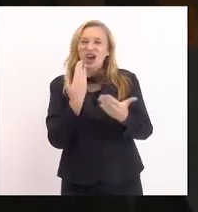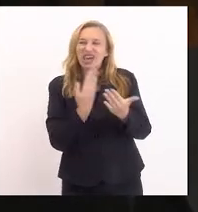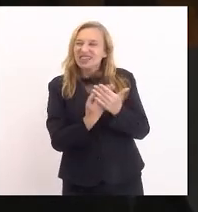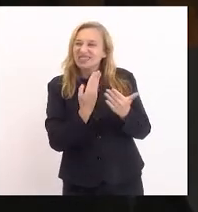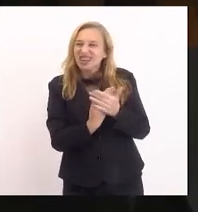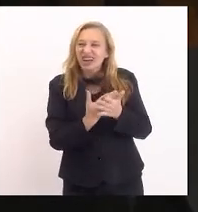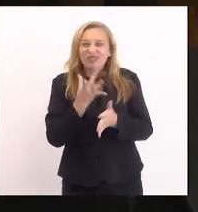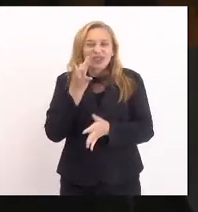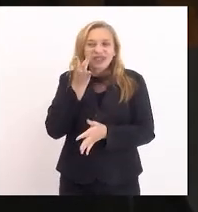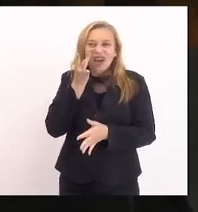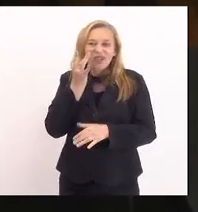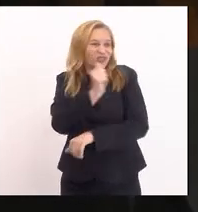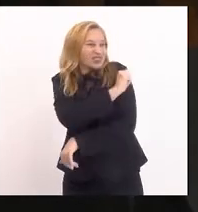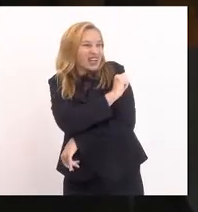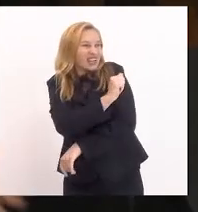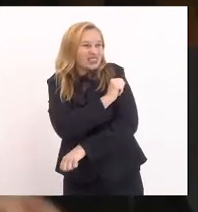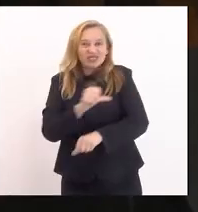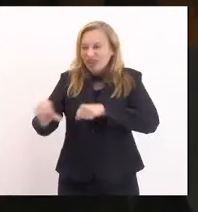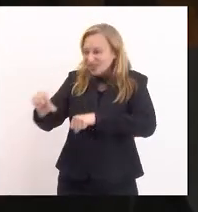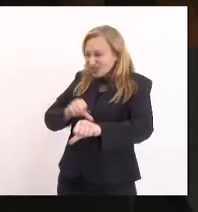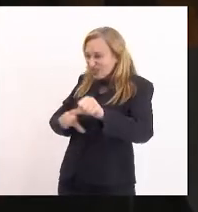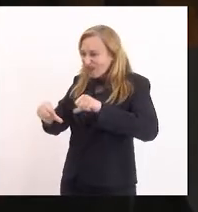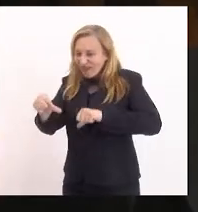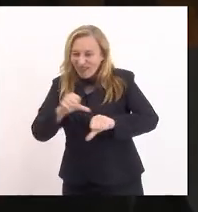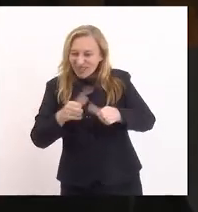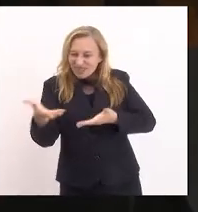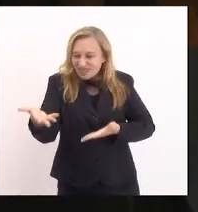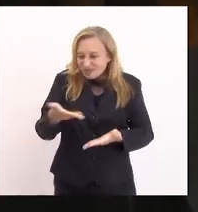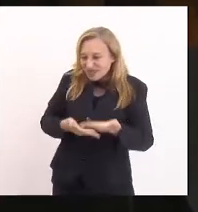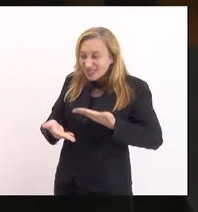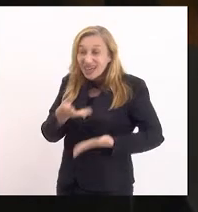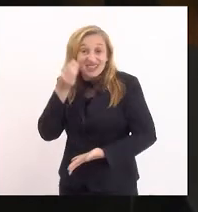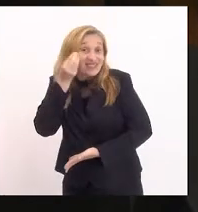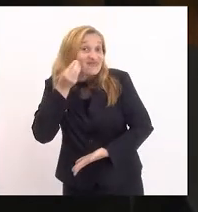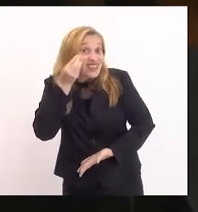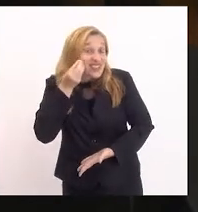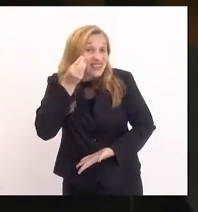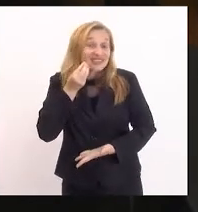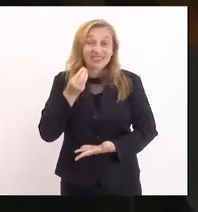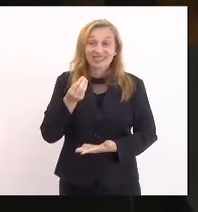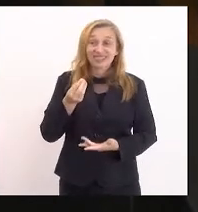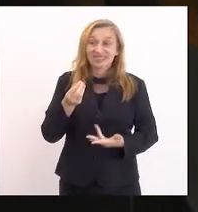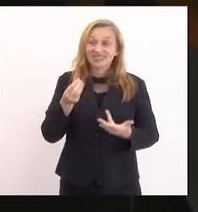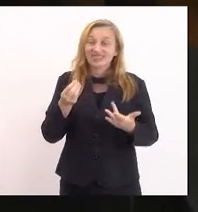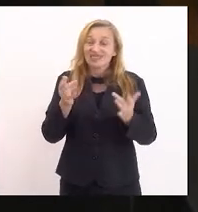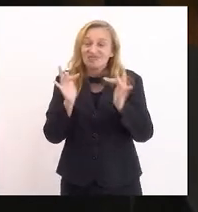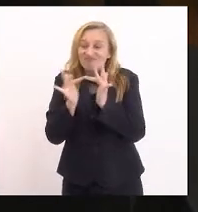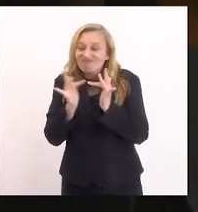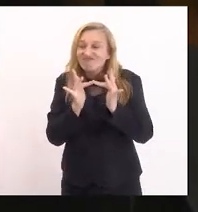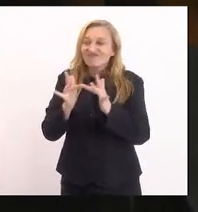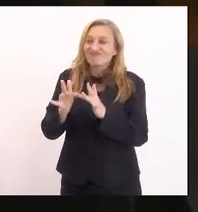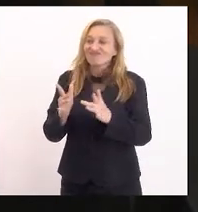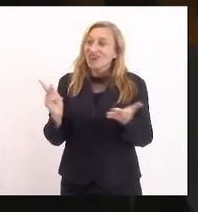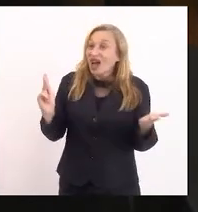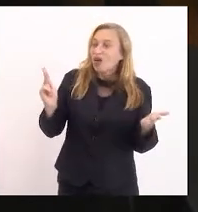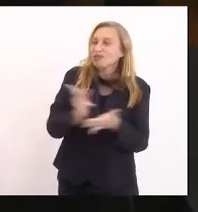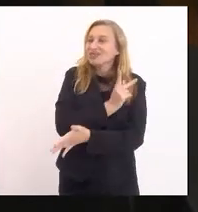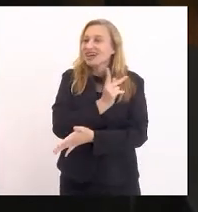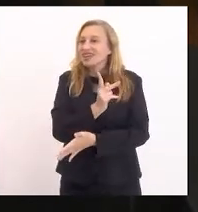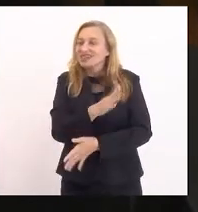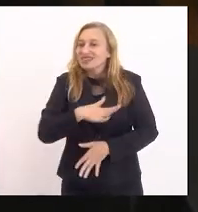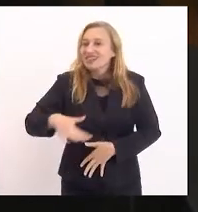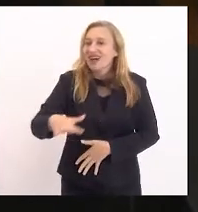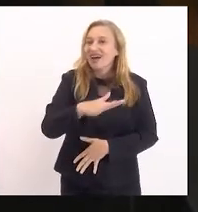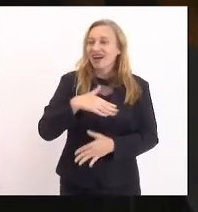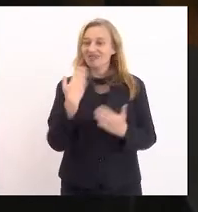as trocas, enfim, os compartilhamentos de saberes, experiências, de afetos que acontecem no ambiente da